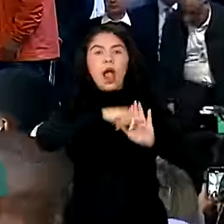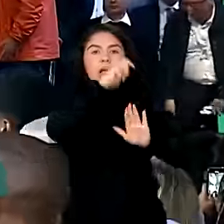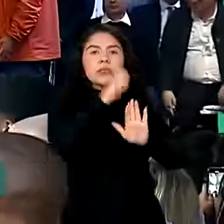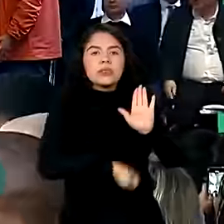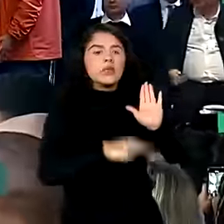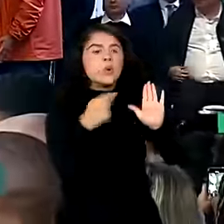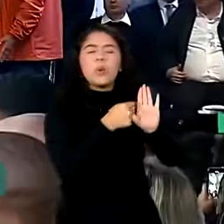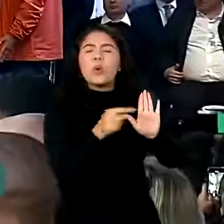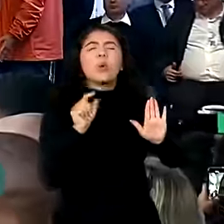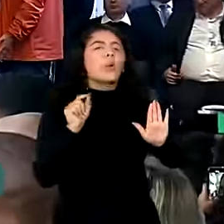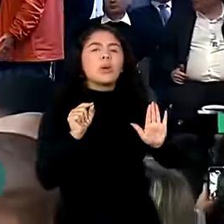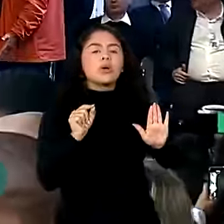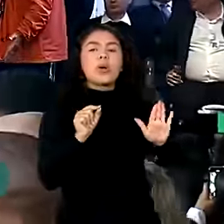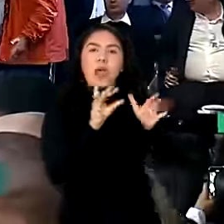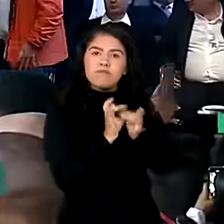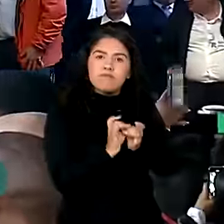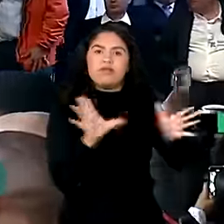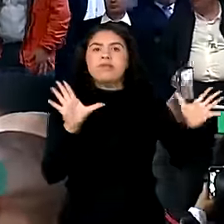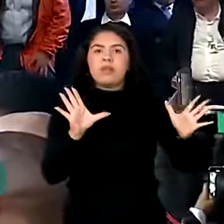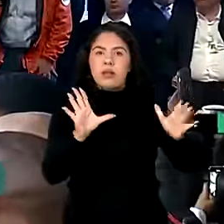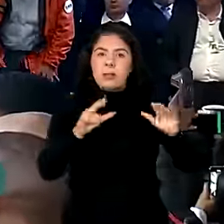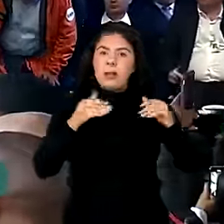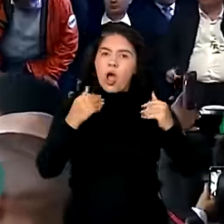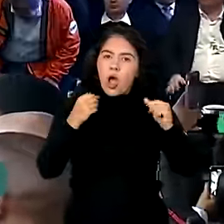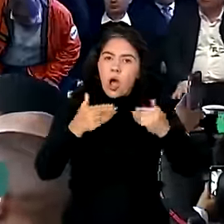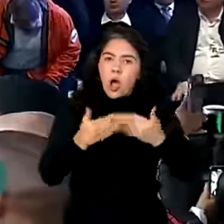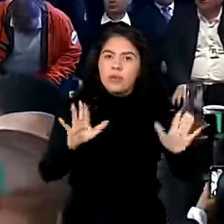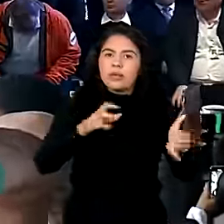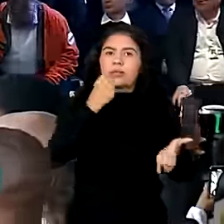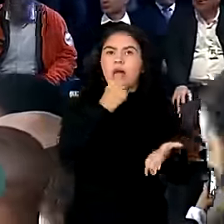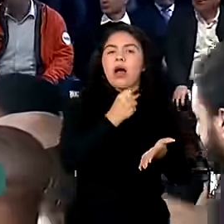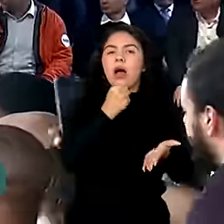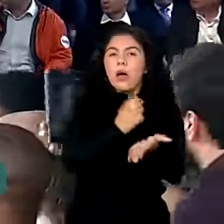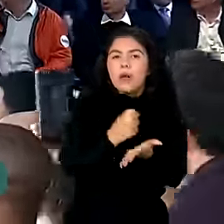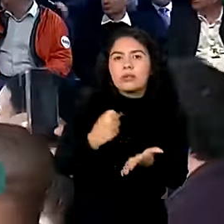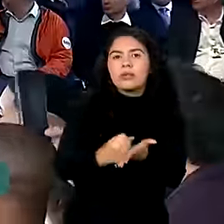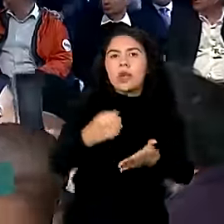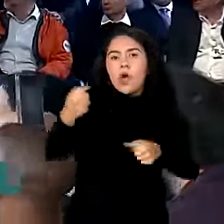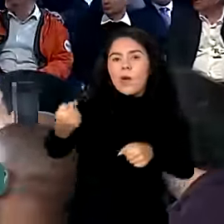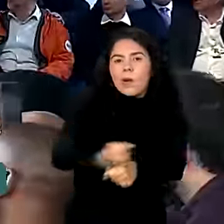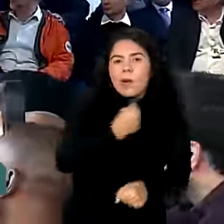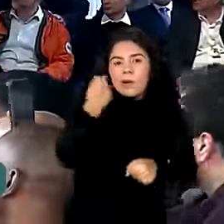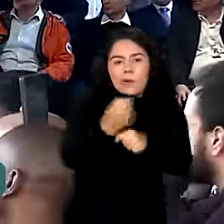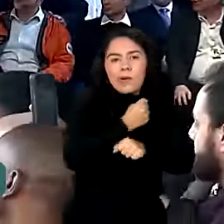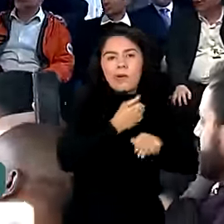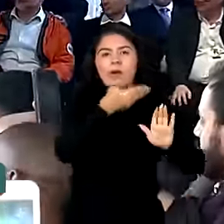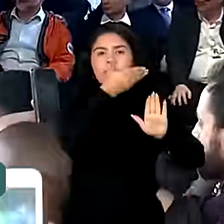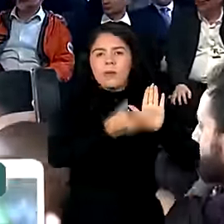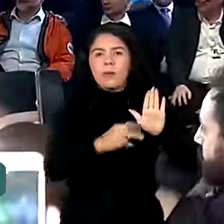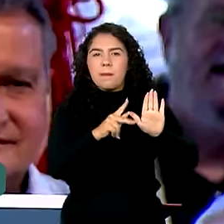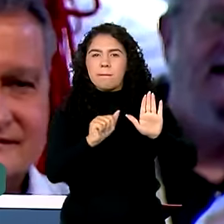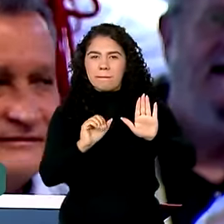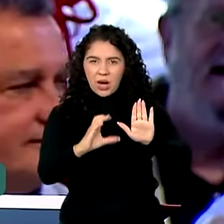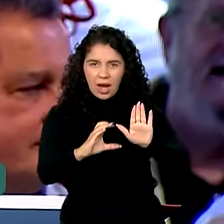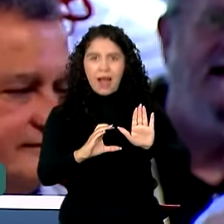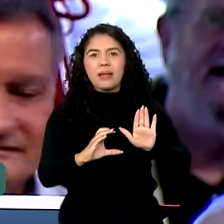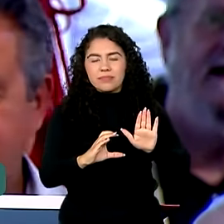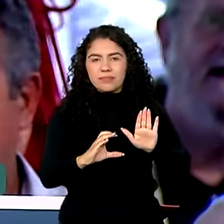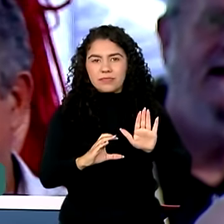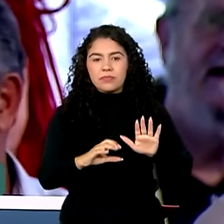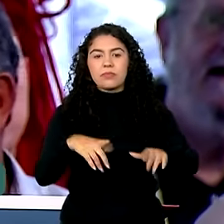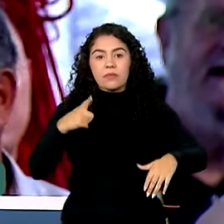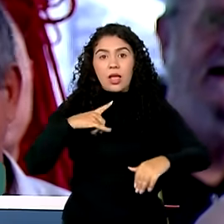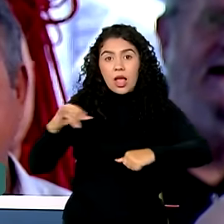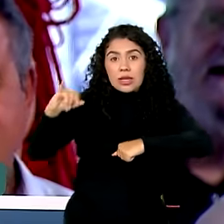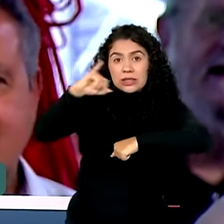para a abertura do processo de contratação de duas obras do Programa de Aceleração do Crescimento, o PAC. O Centro